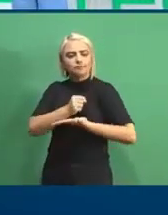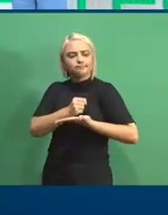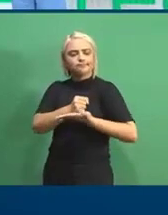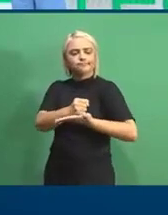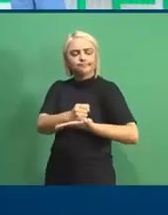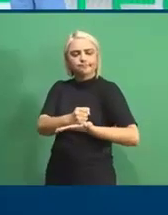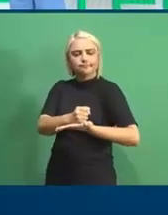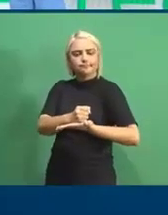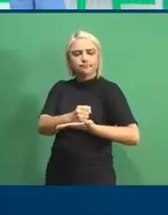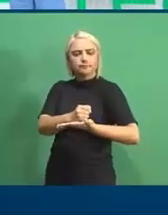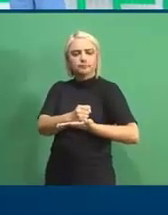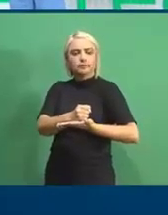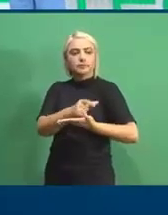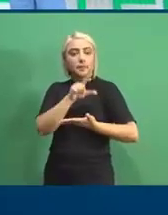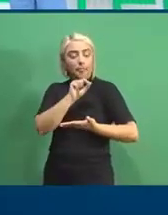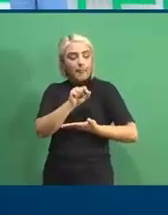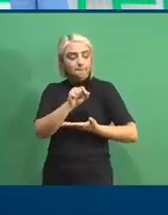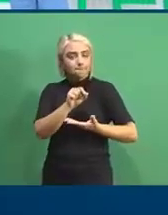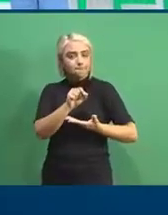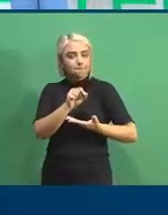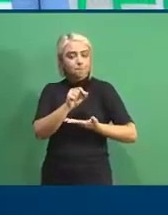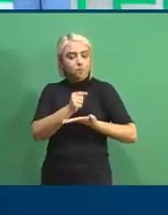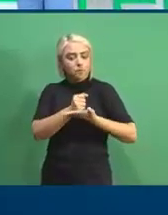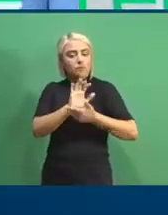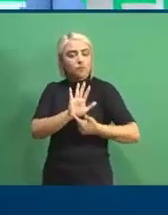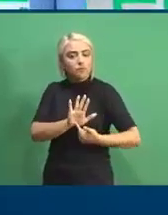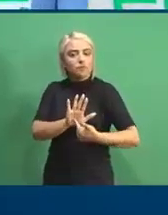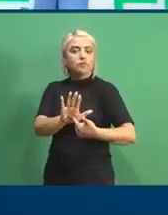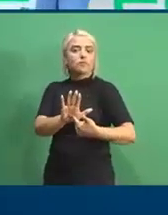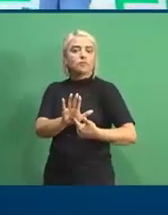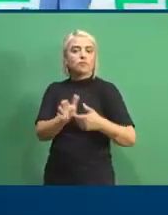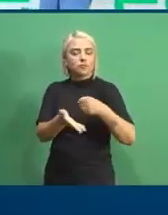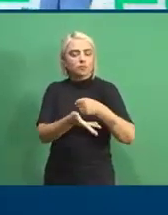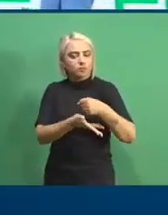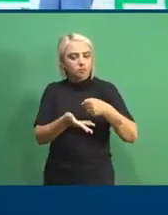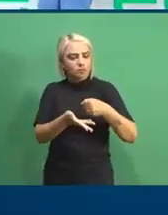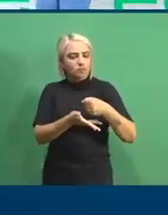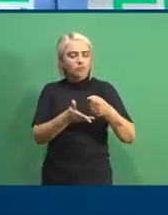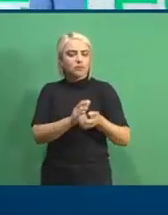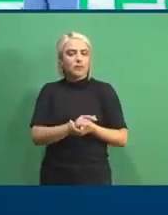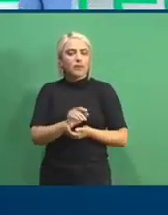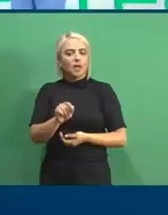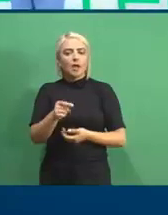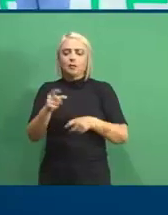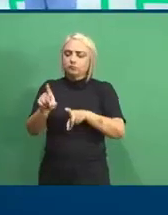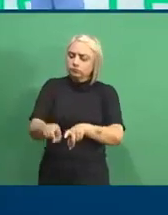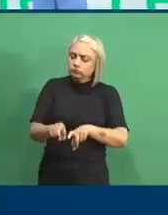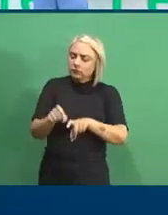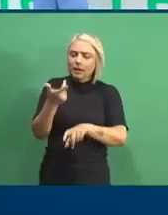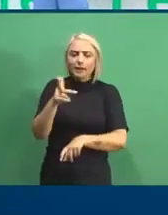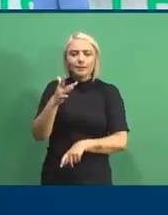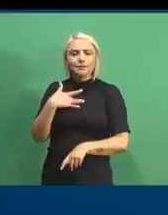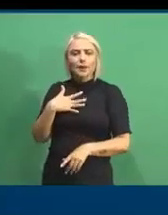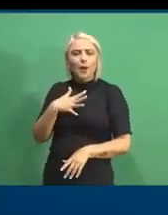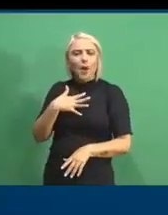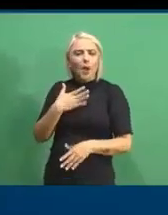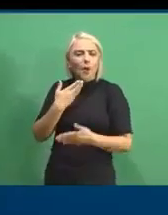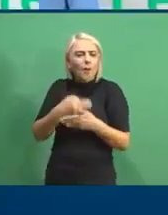essa ajuda básica para os produtores que não têm tanta